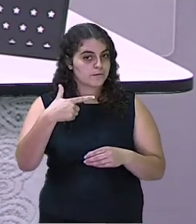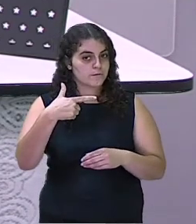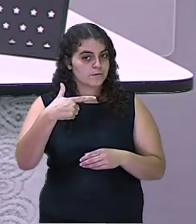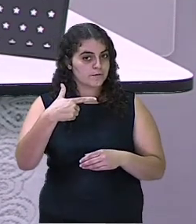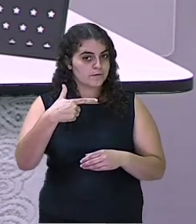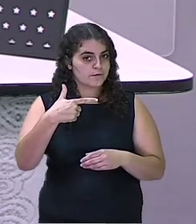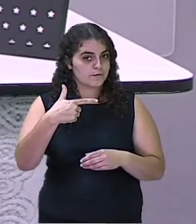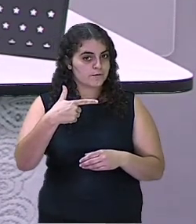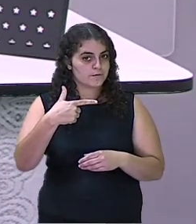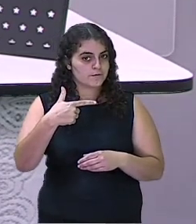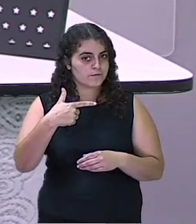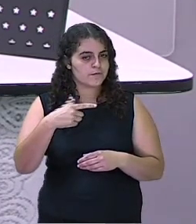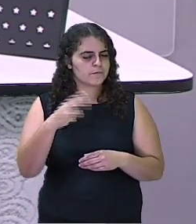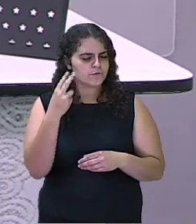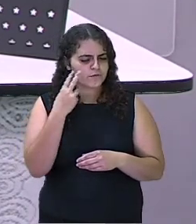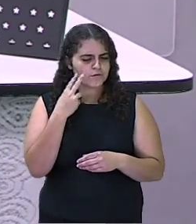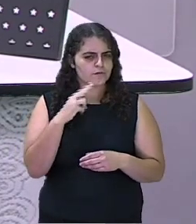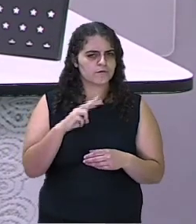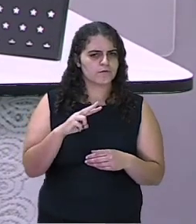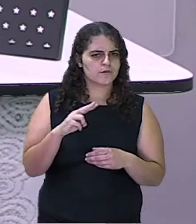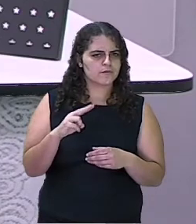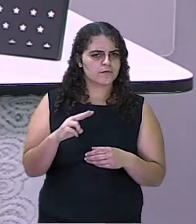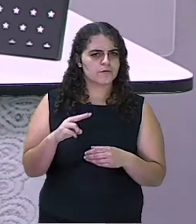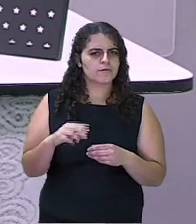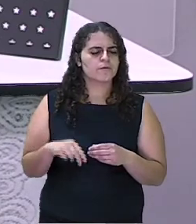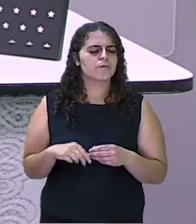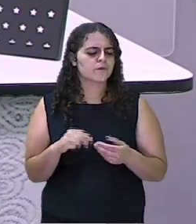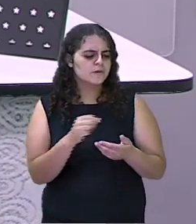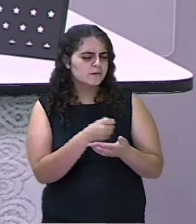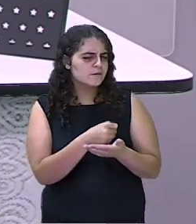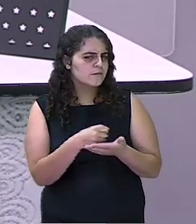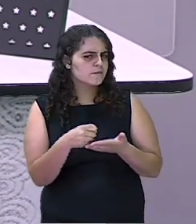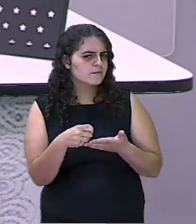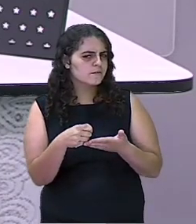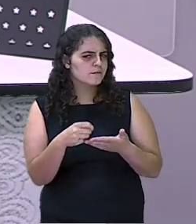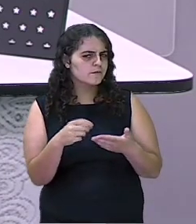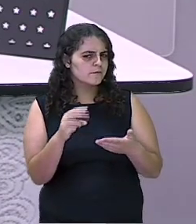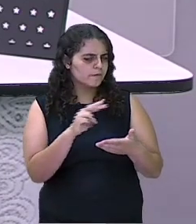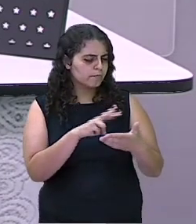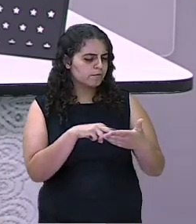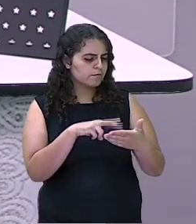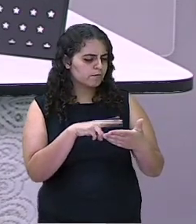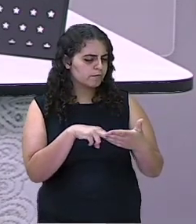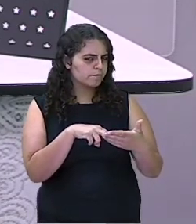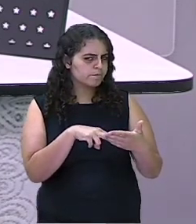Vamos ver o que diz o envelope de número 2.